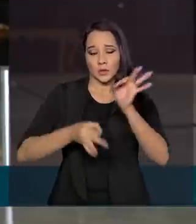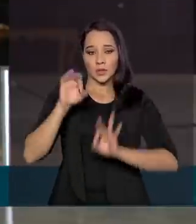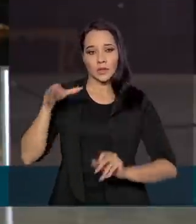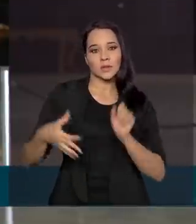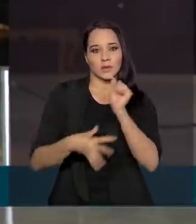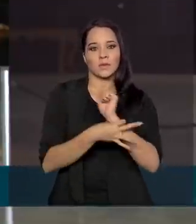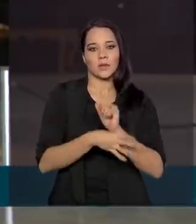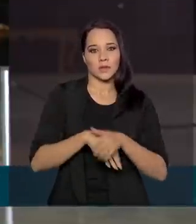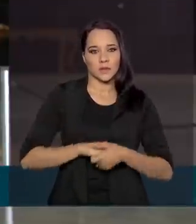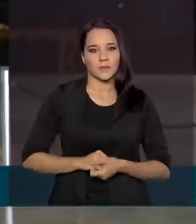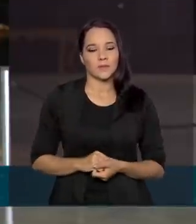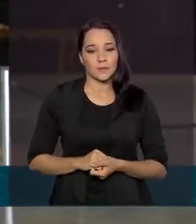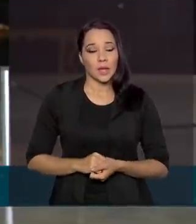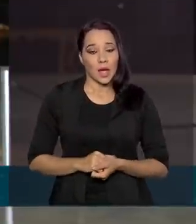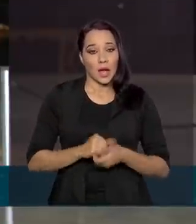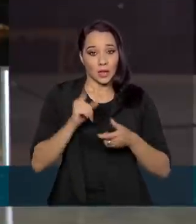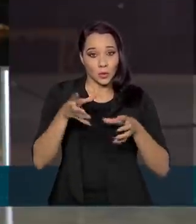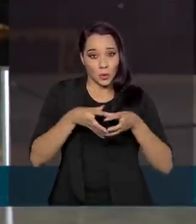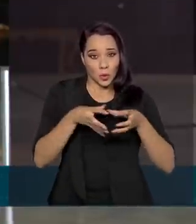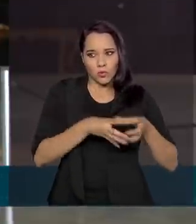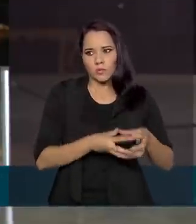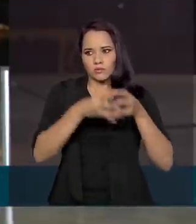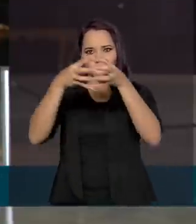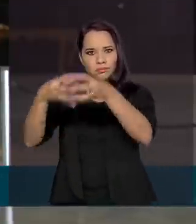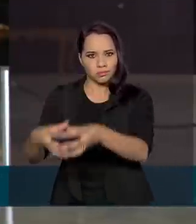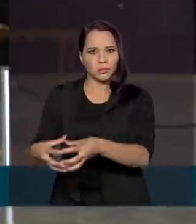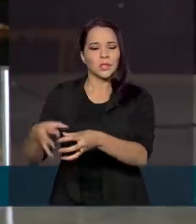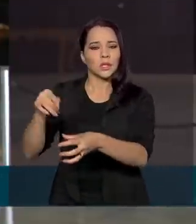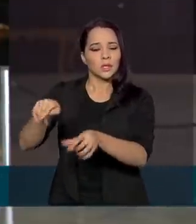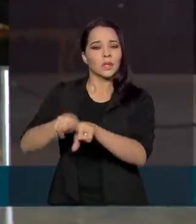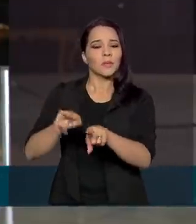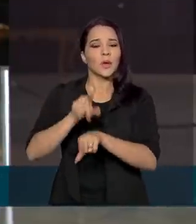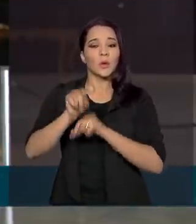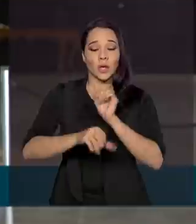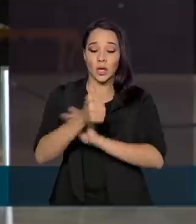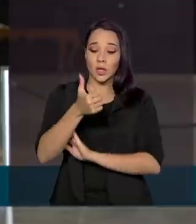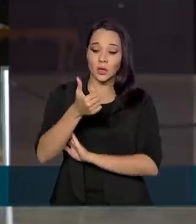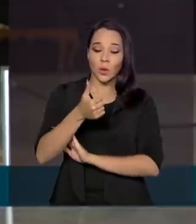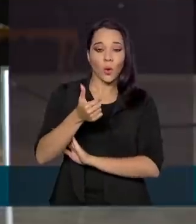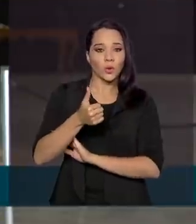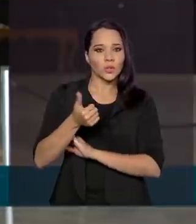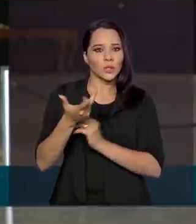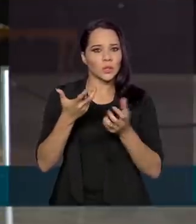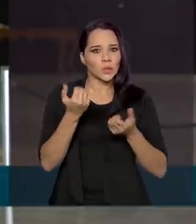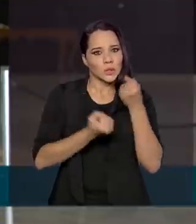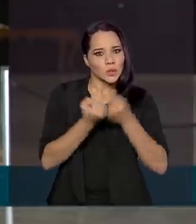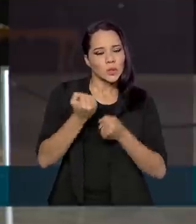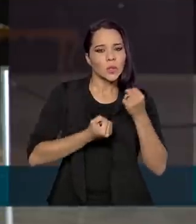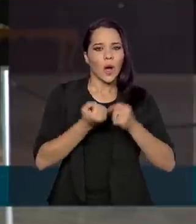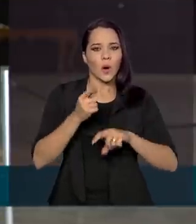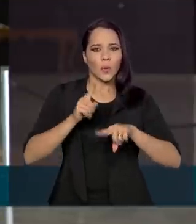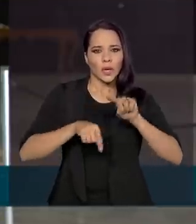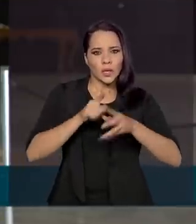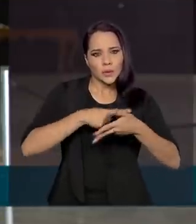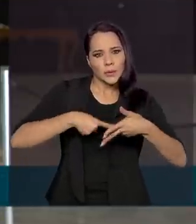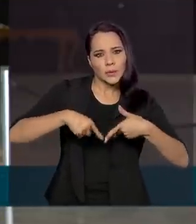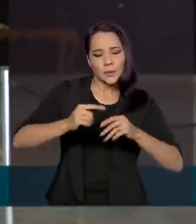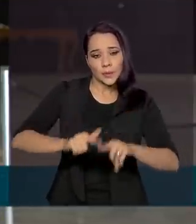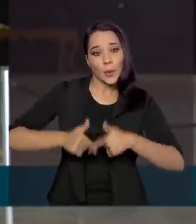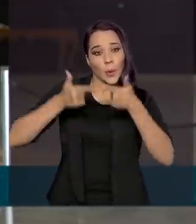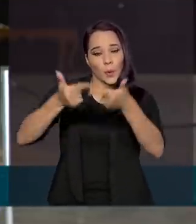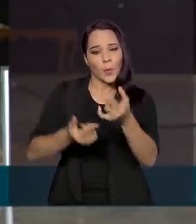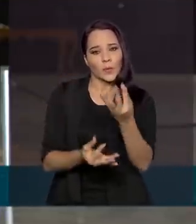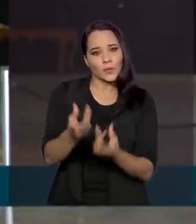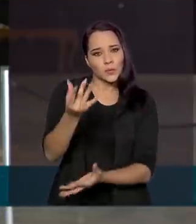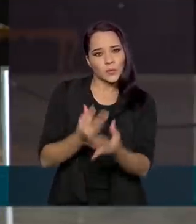e Segurança Pública. Além do envio das tropas, também estão sendo enviadas 12 viaturas e equipamentos especializados para o combate